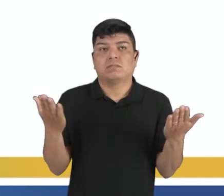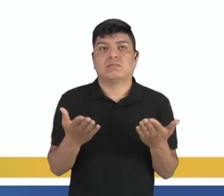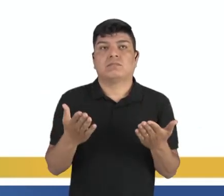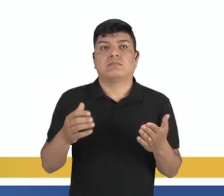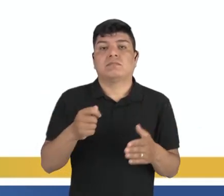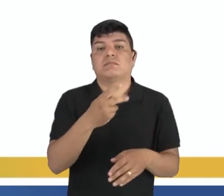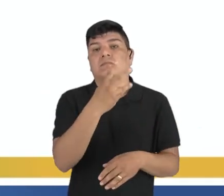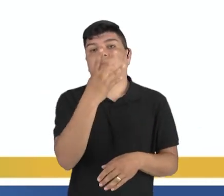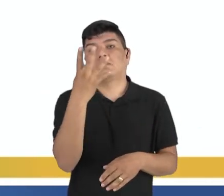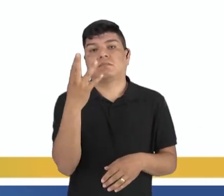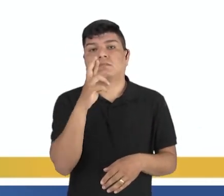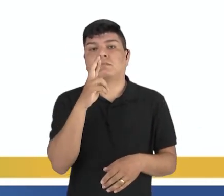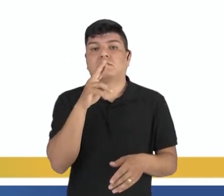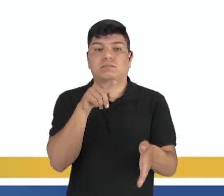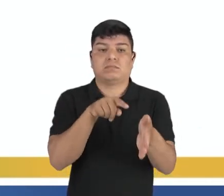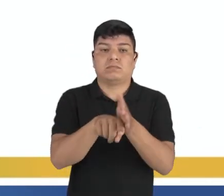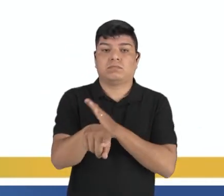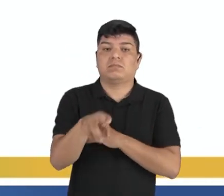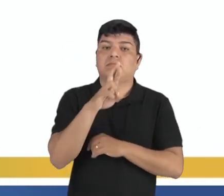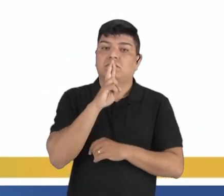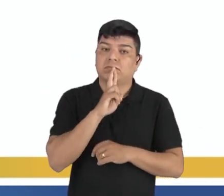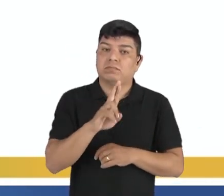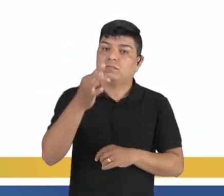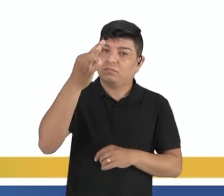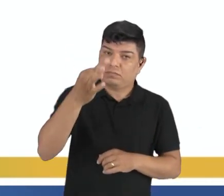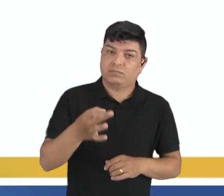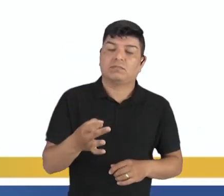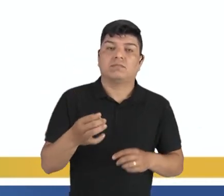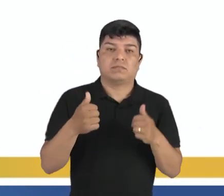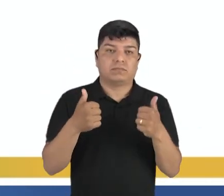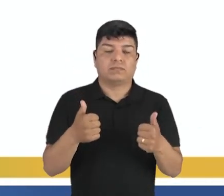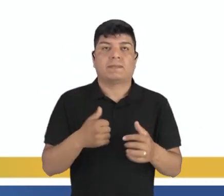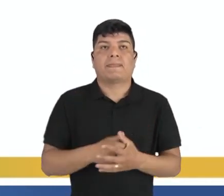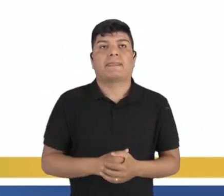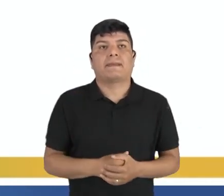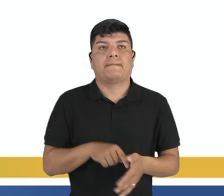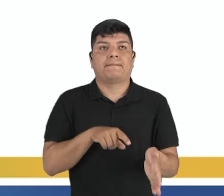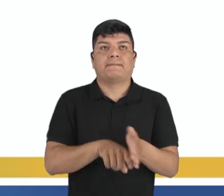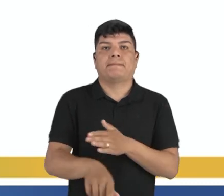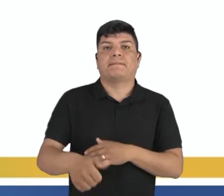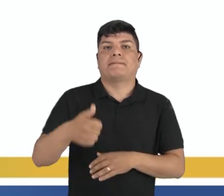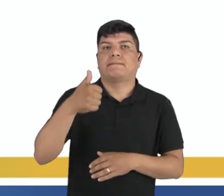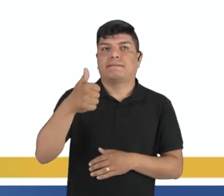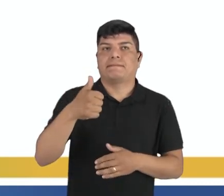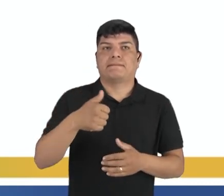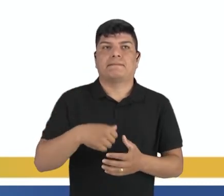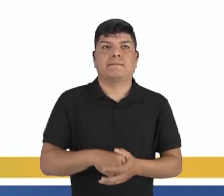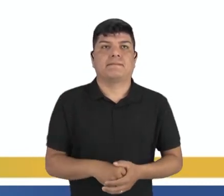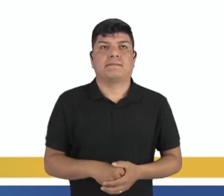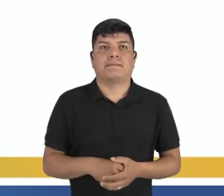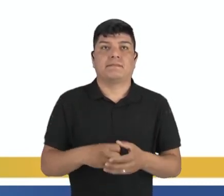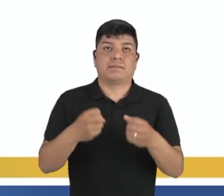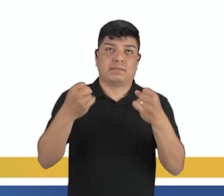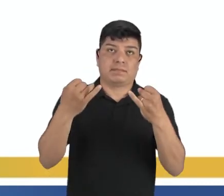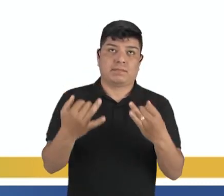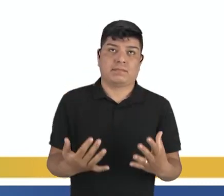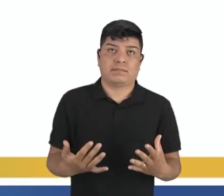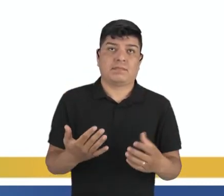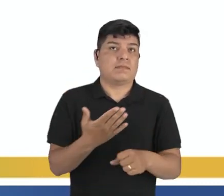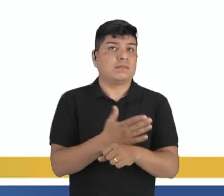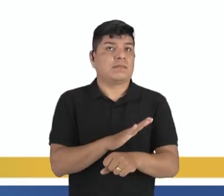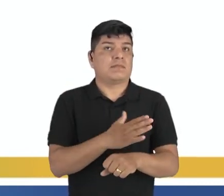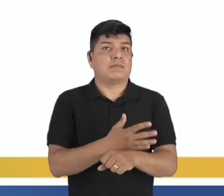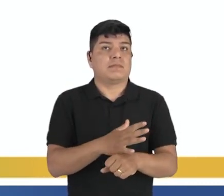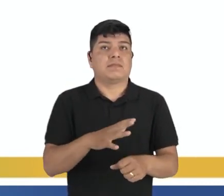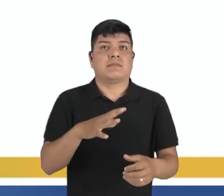questões conseguiremos resolver de forma correta, tá bom? Na questão 1 diz assim, É descrita como uma prática